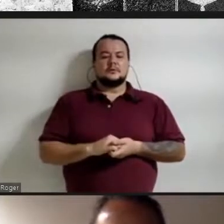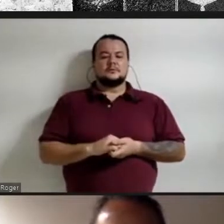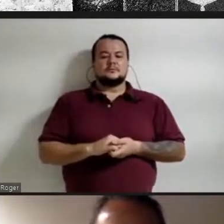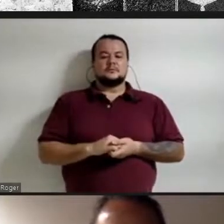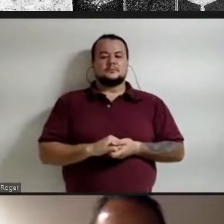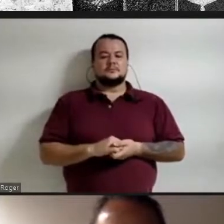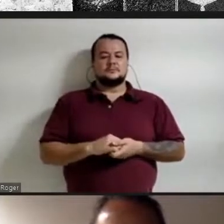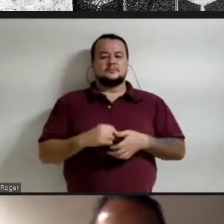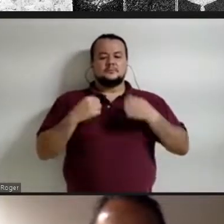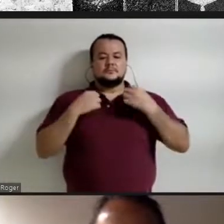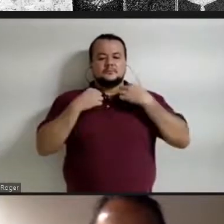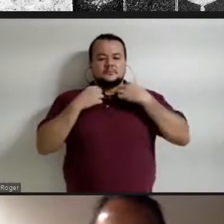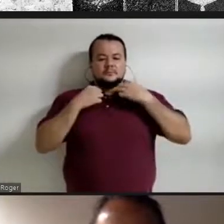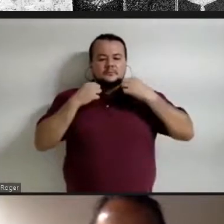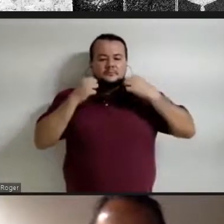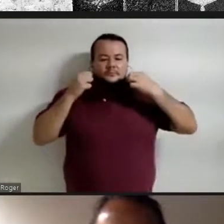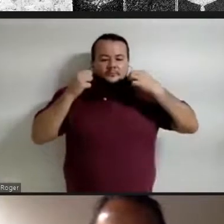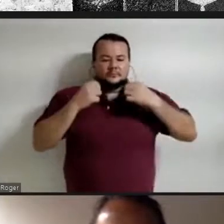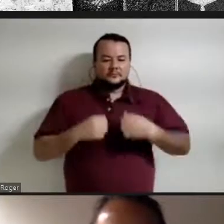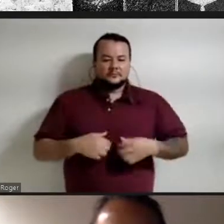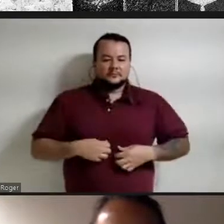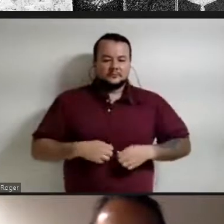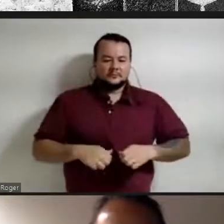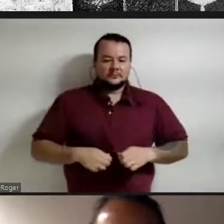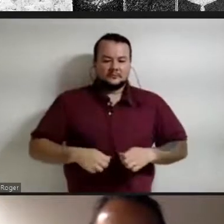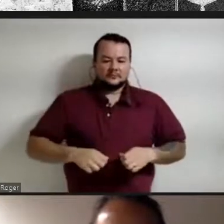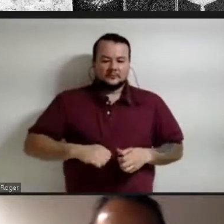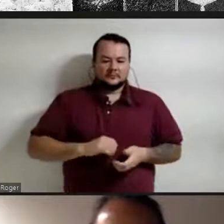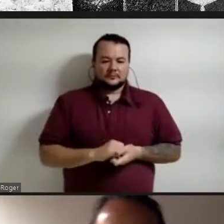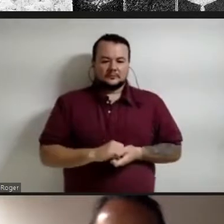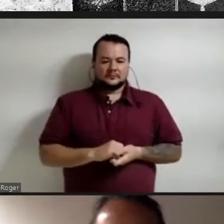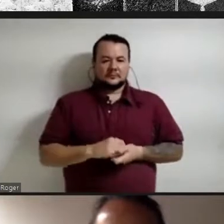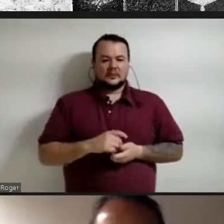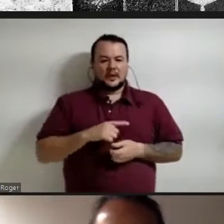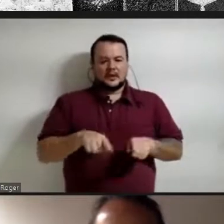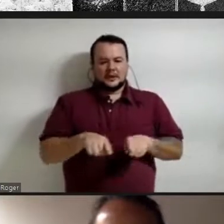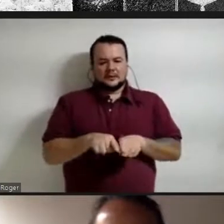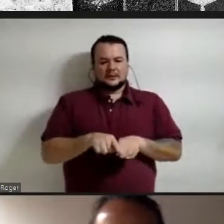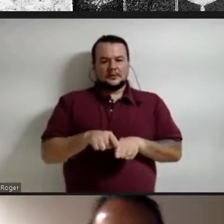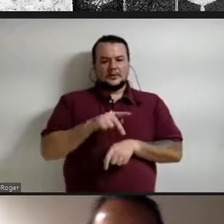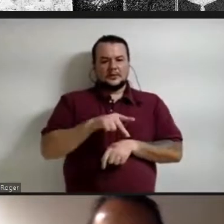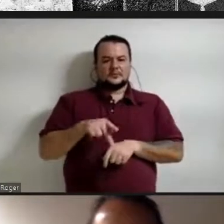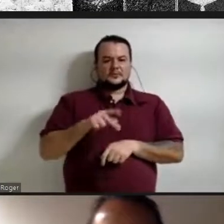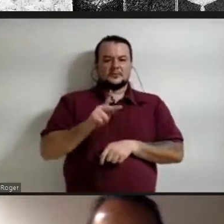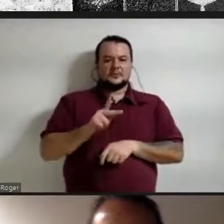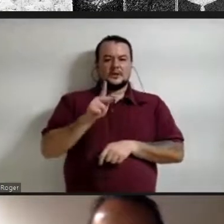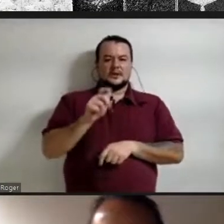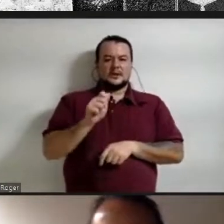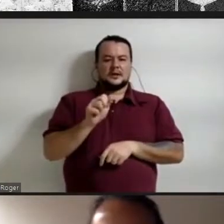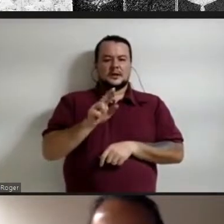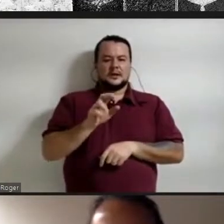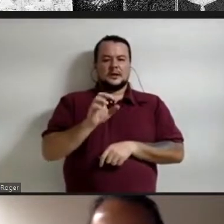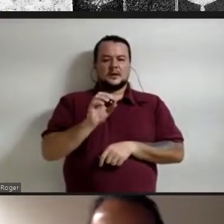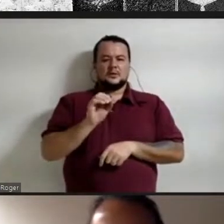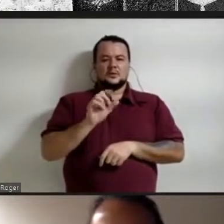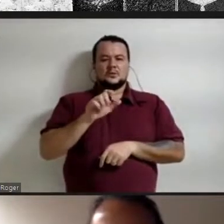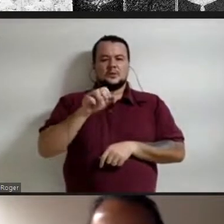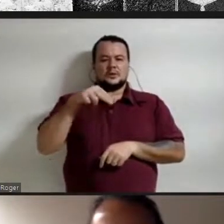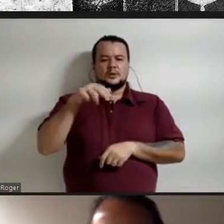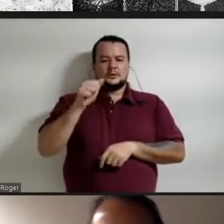diante dessas também da professora Carolina Piscatori diante dessas belíssimas apresentações